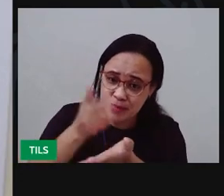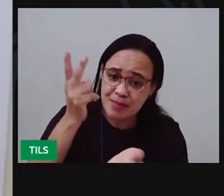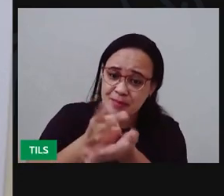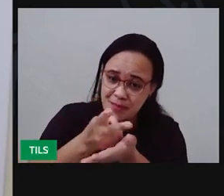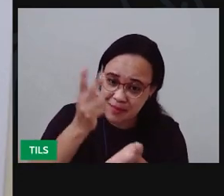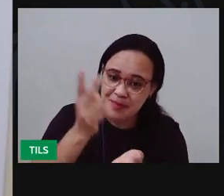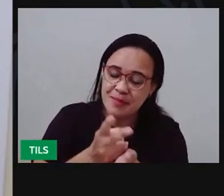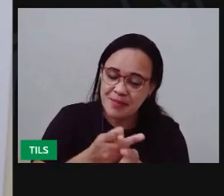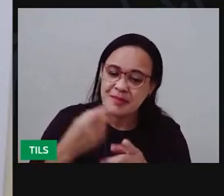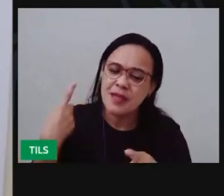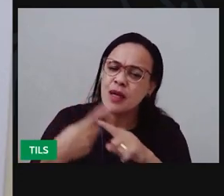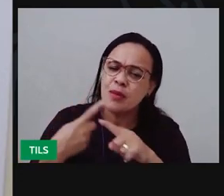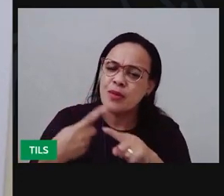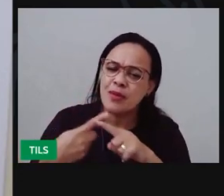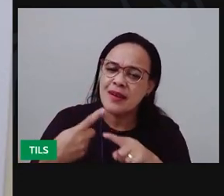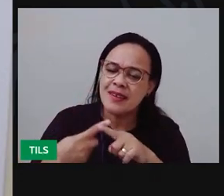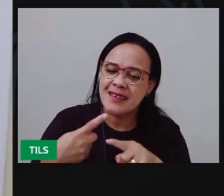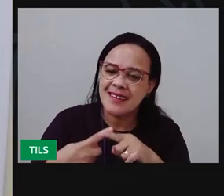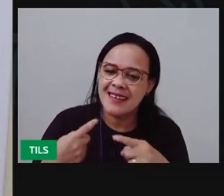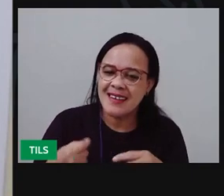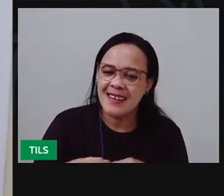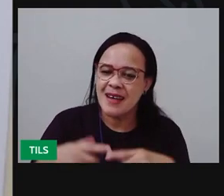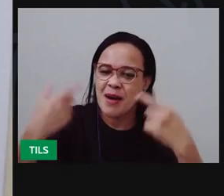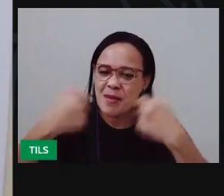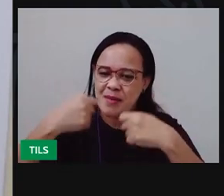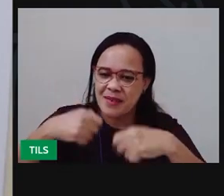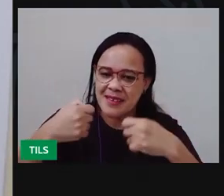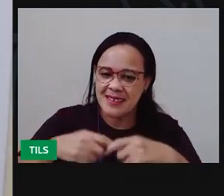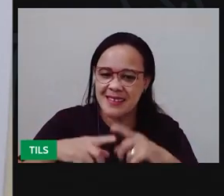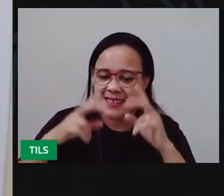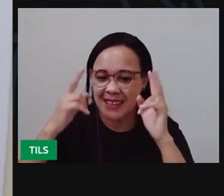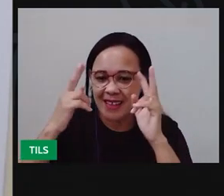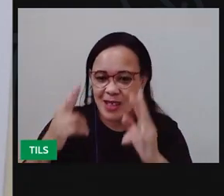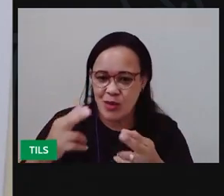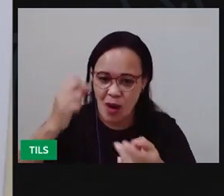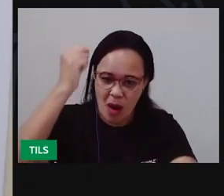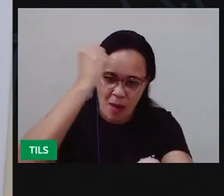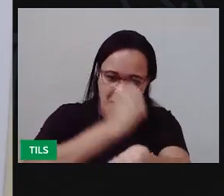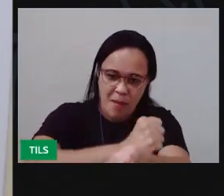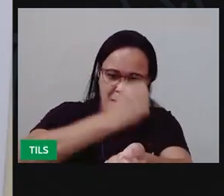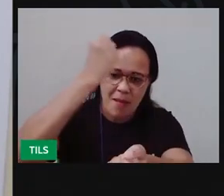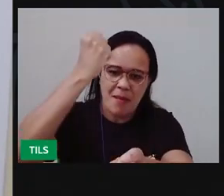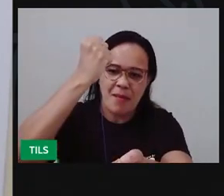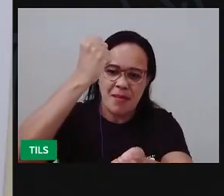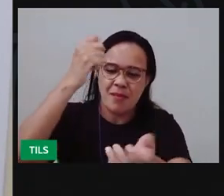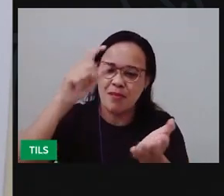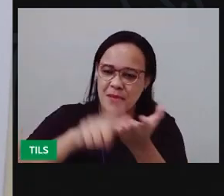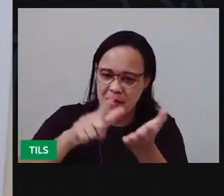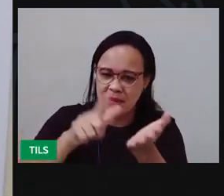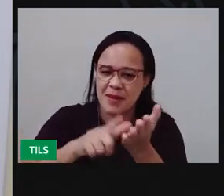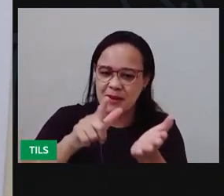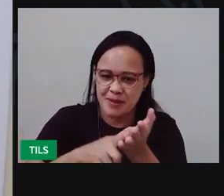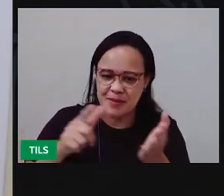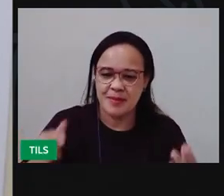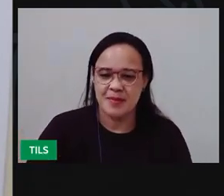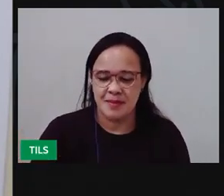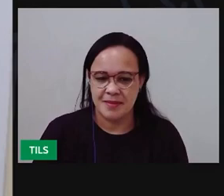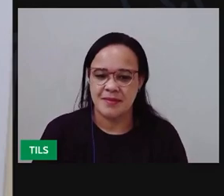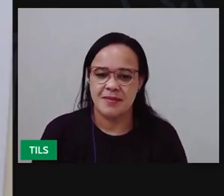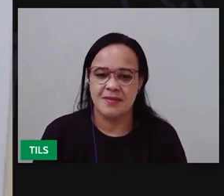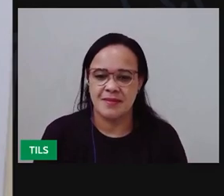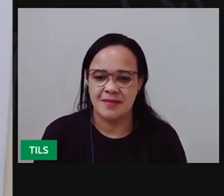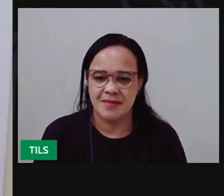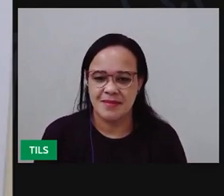Porque aí a gente vai conseguir deixar a marcação no papel. Agora,